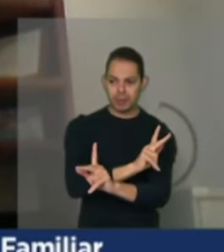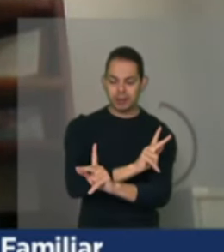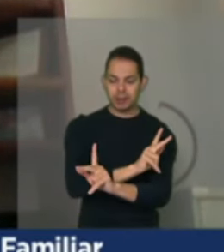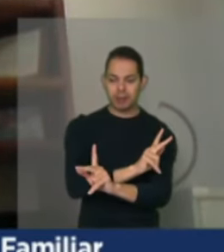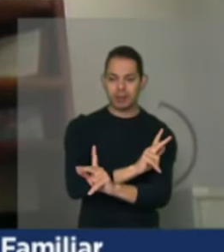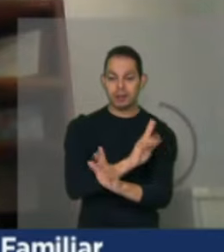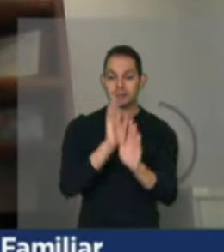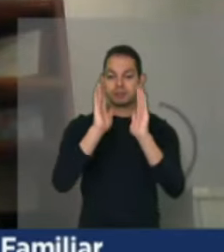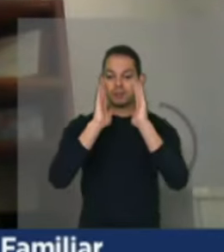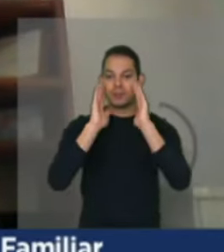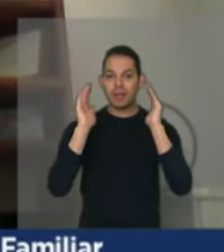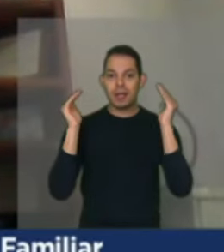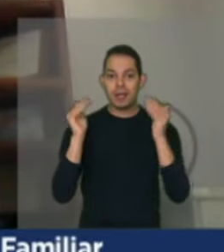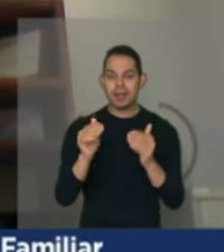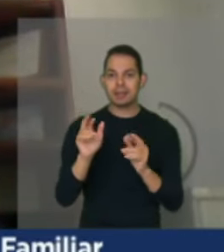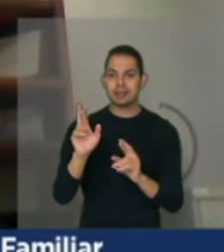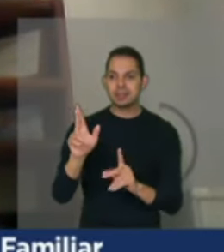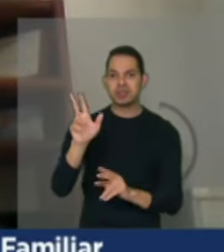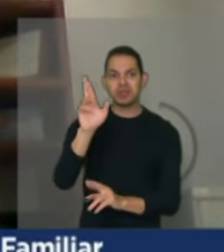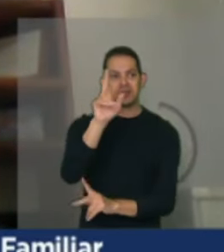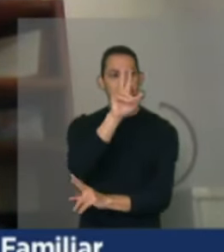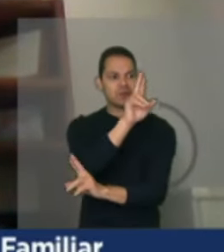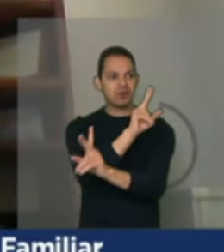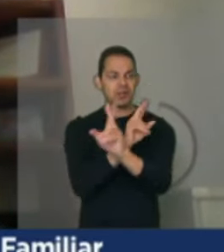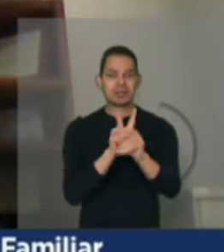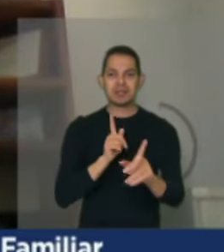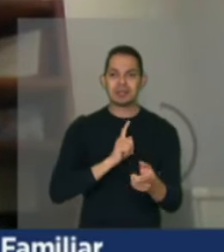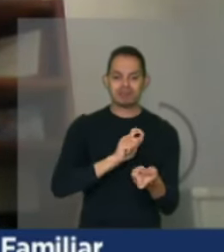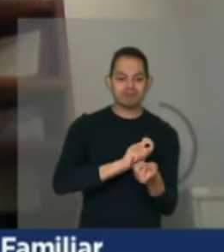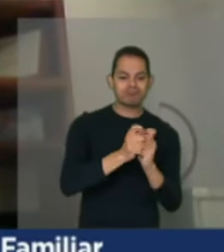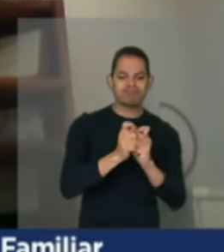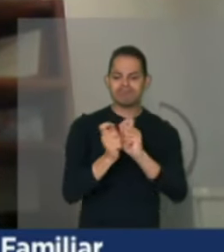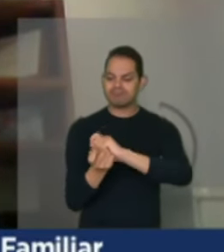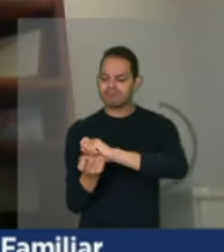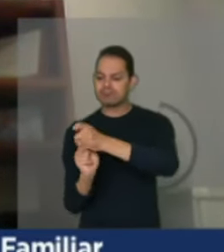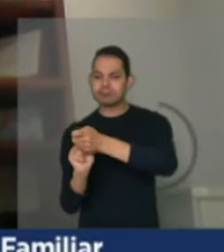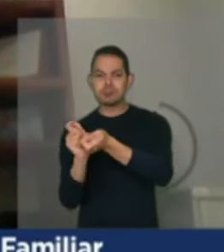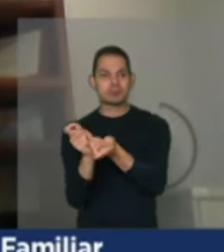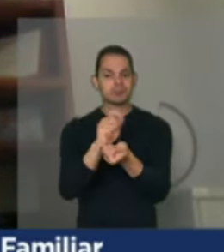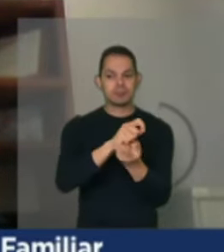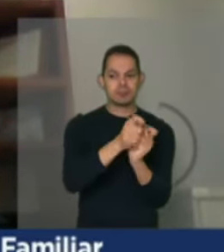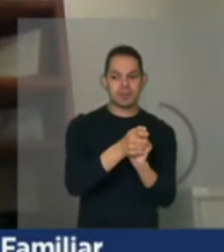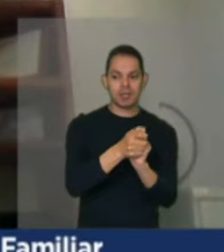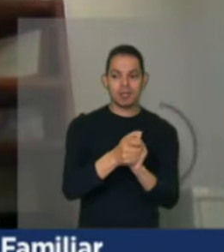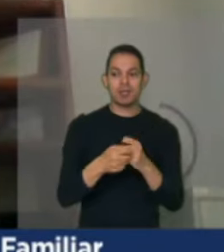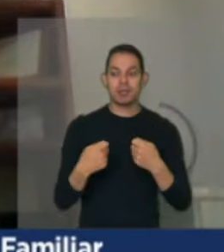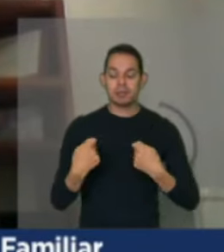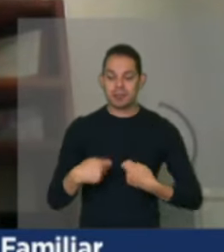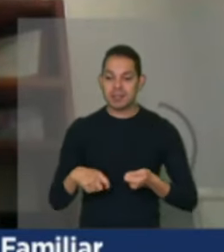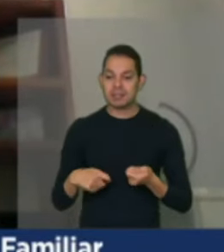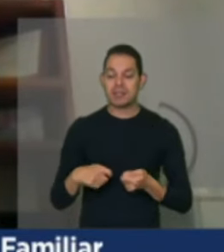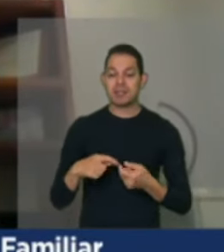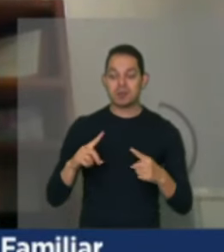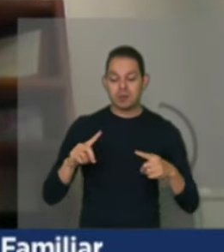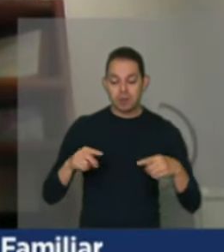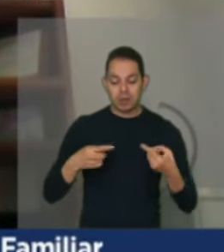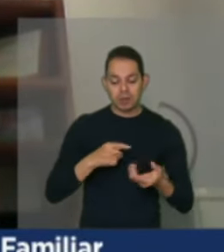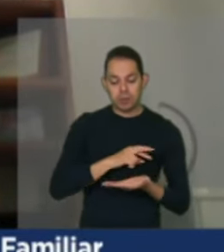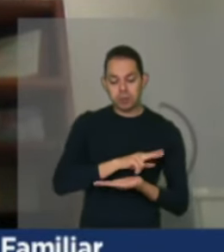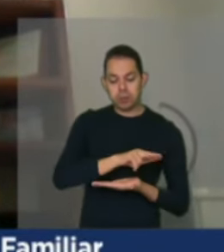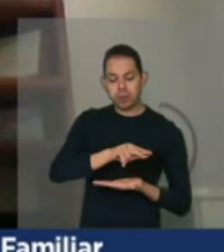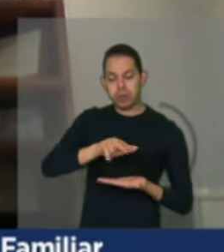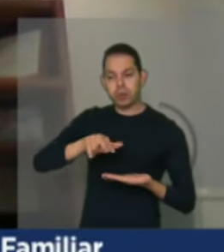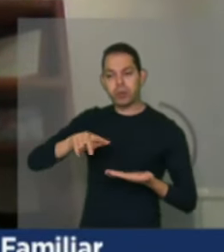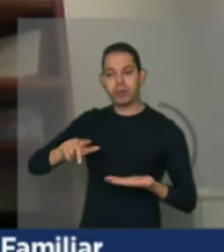perceber as diferenças territoriais. Então, talvez, os desafios colocados aqui passam justamente para